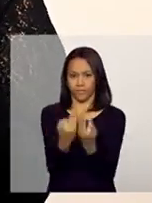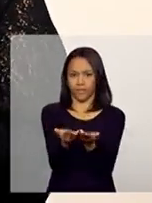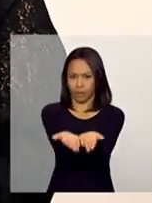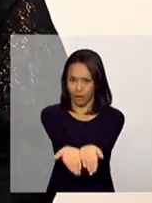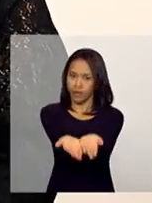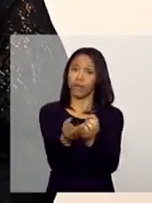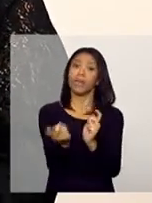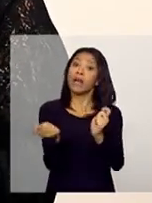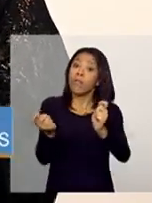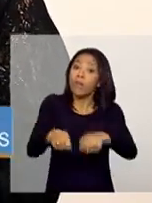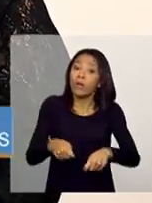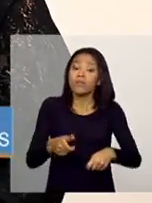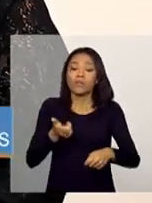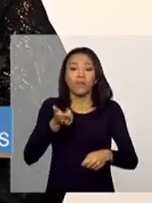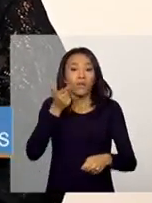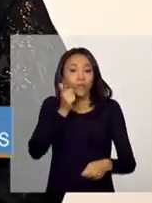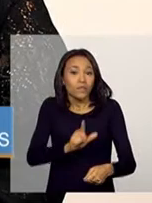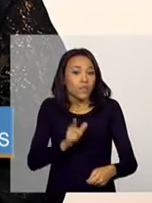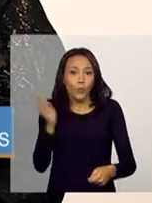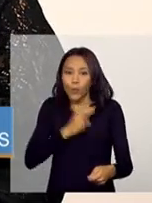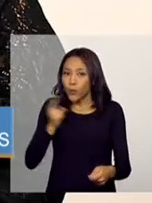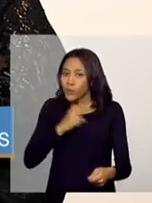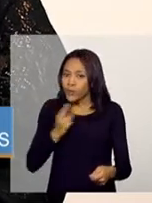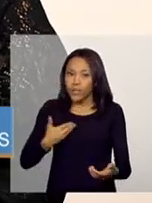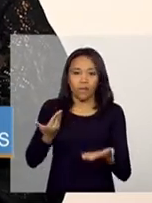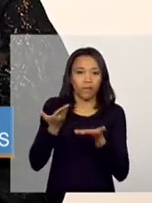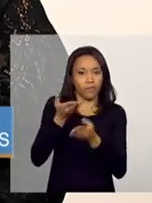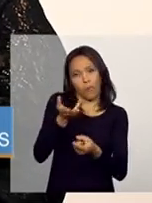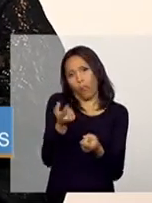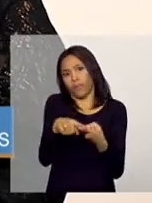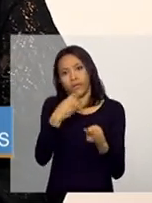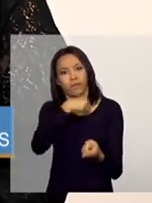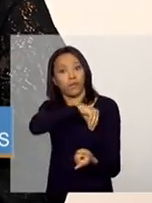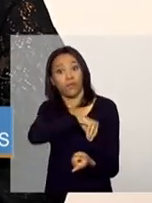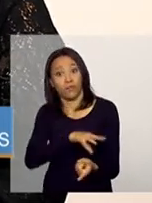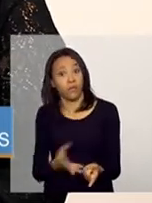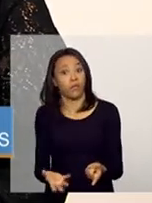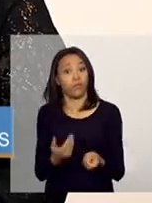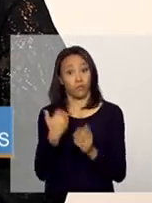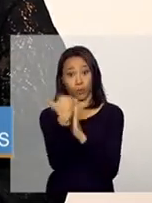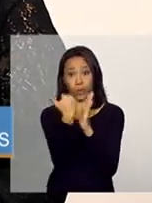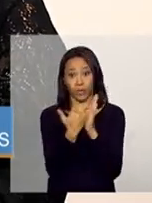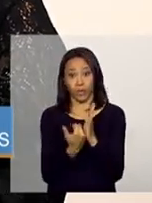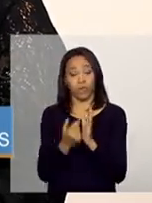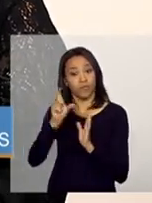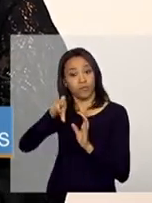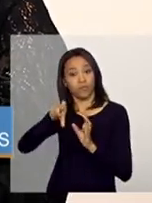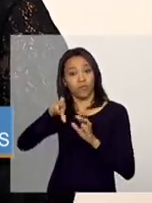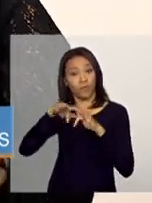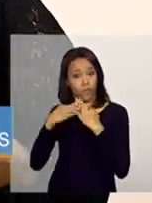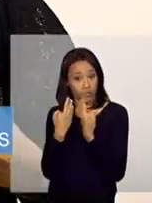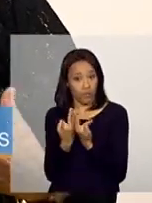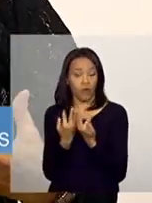que ela seja atendida imediatamente pela renda, por meio do programa Bolsa Família, mas que ela também possa ter